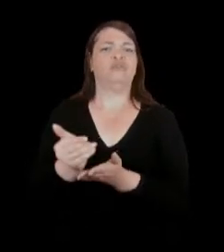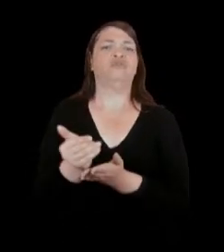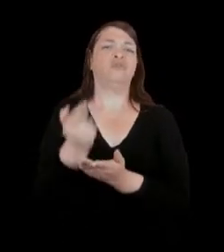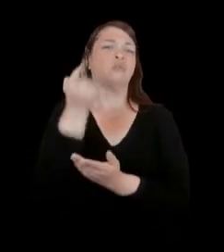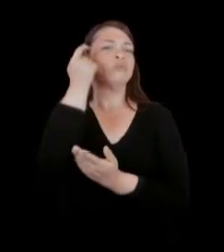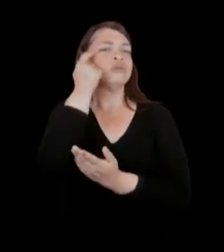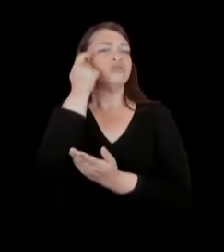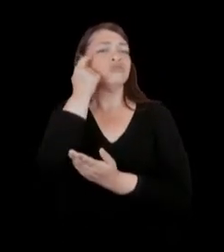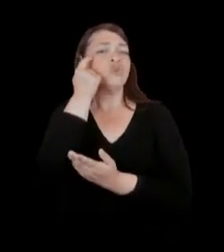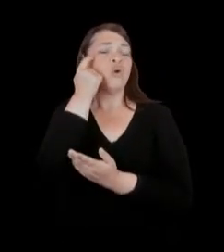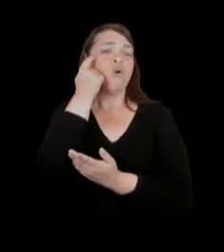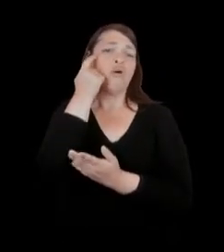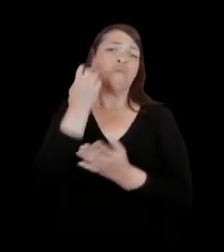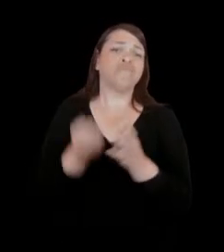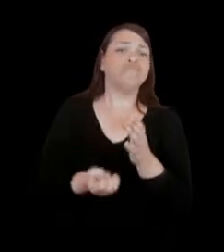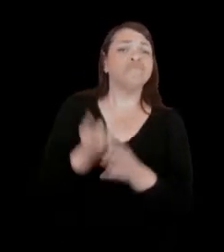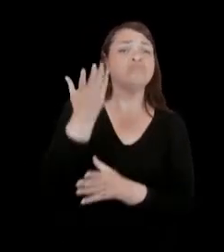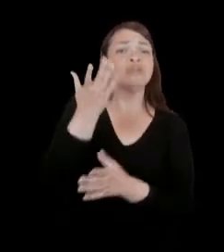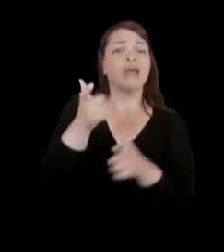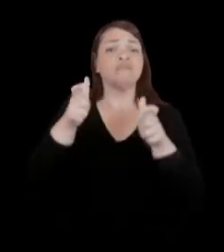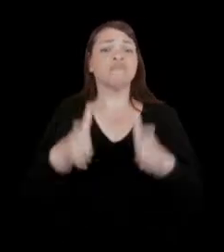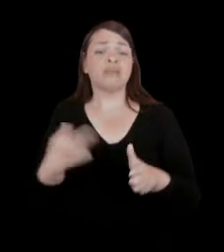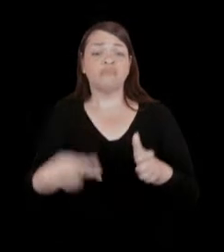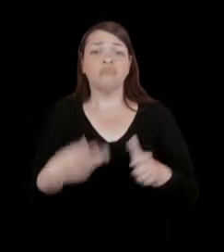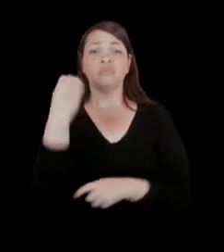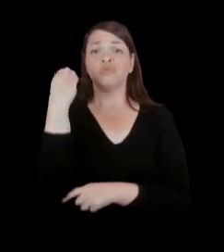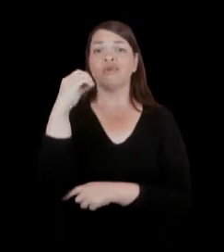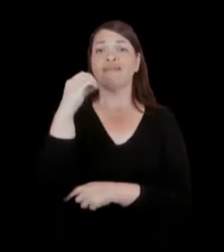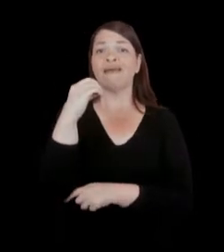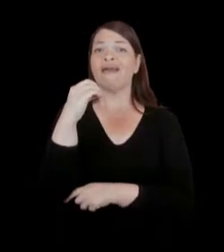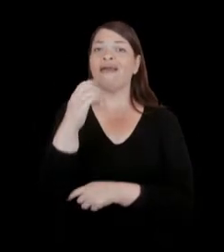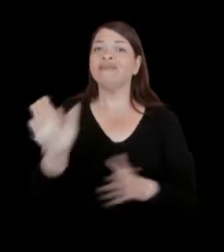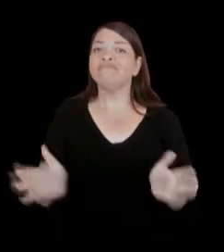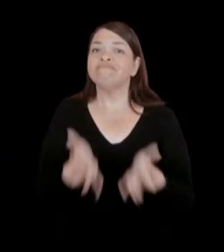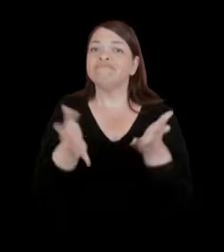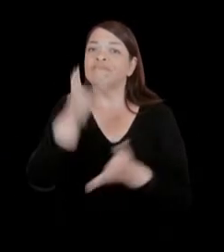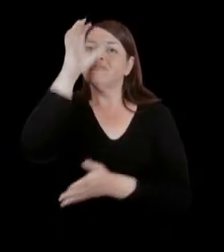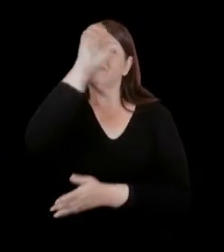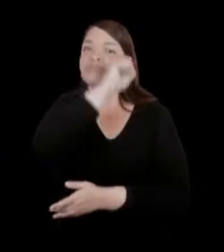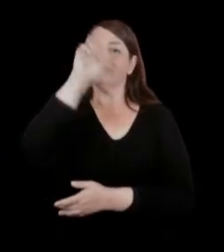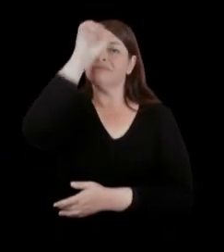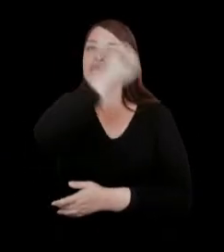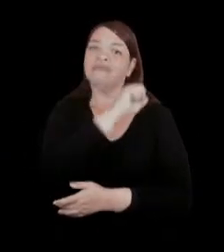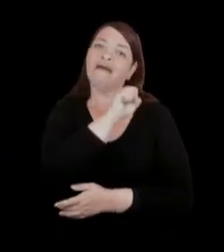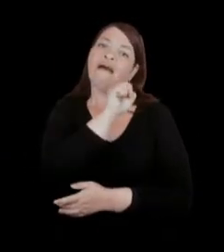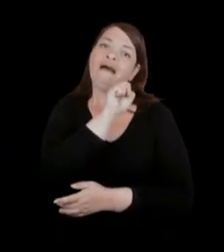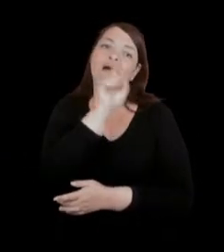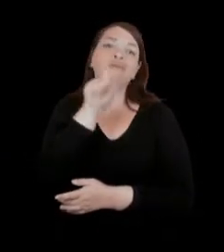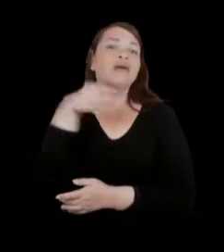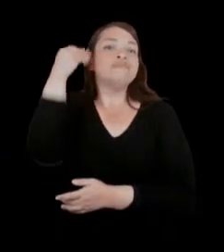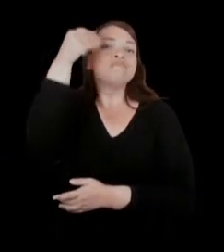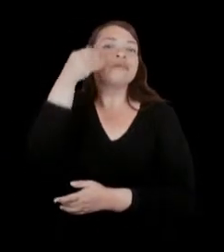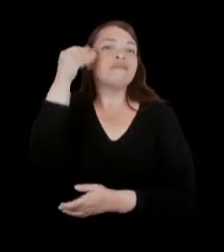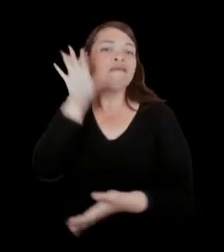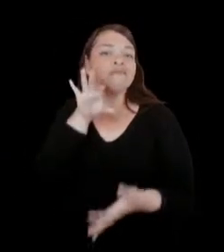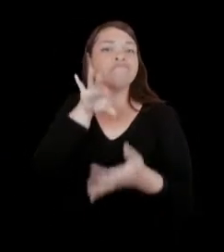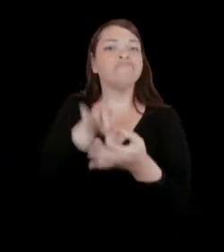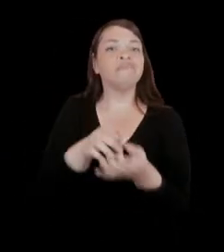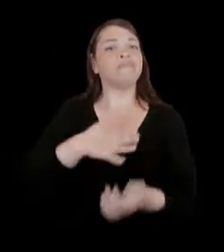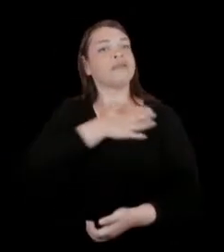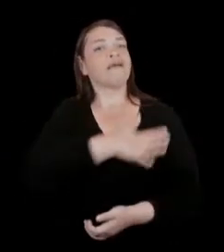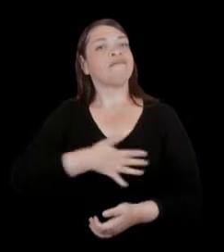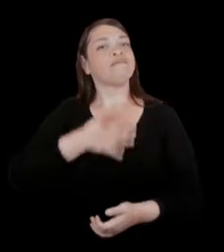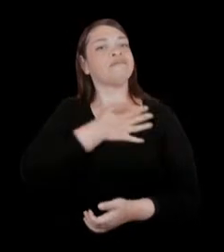criar um espaço em Porto Alegre, onde o aprendizado poderia ser uma experiência por prazer, uma experiência